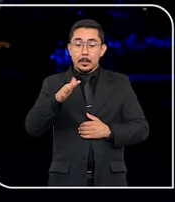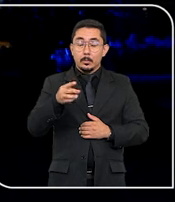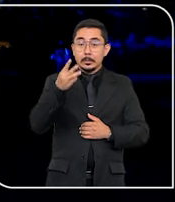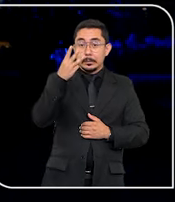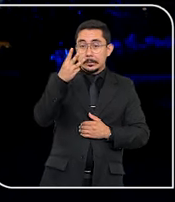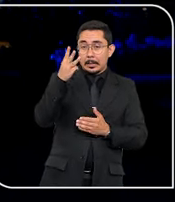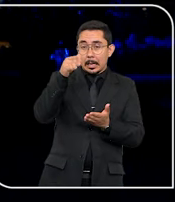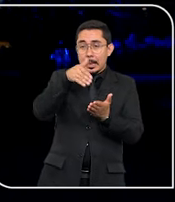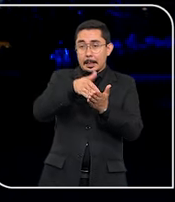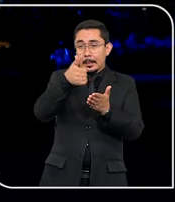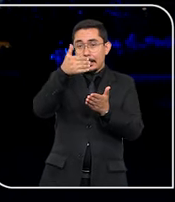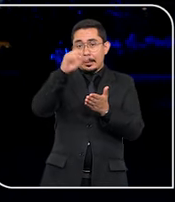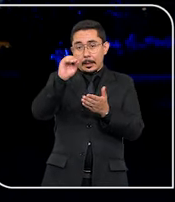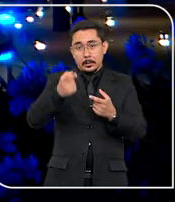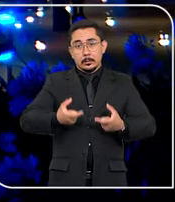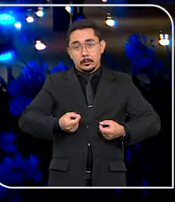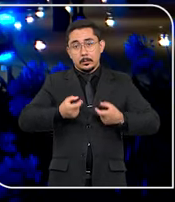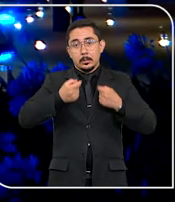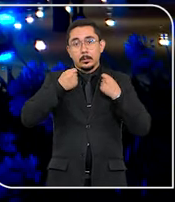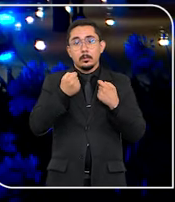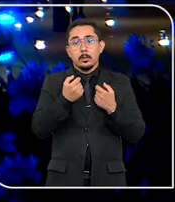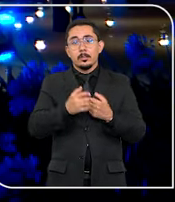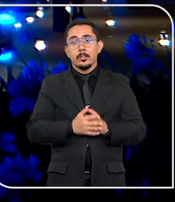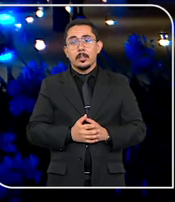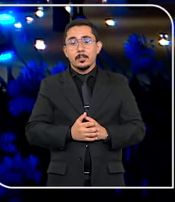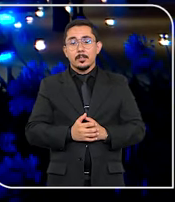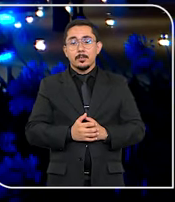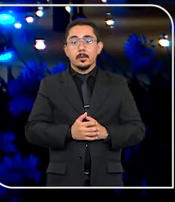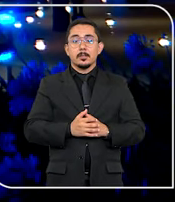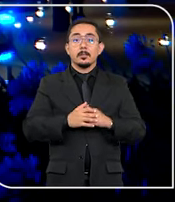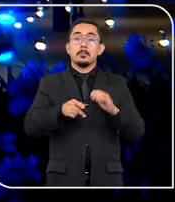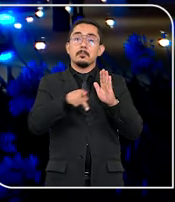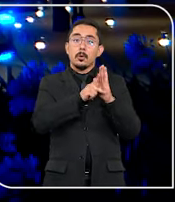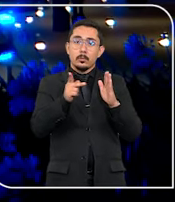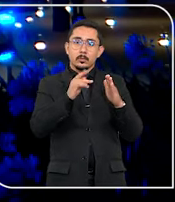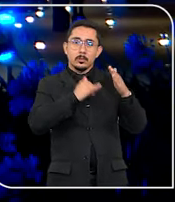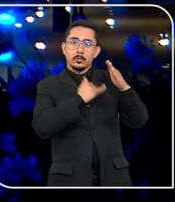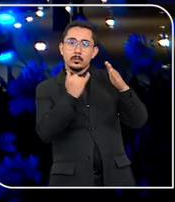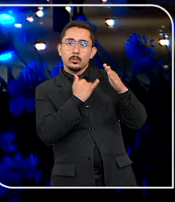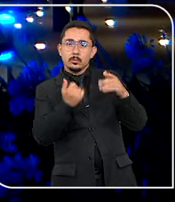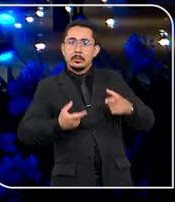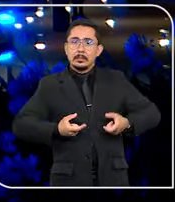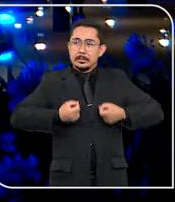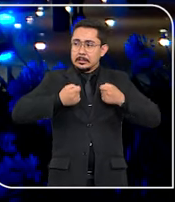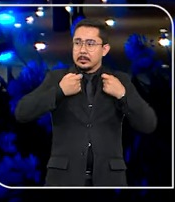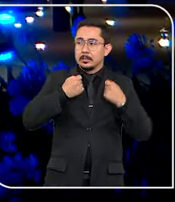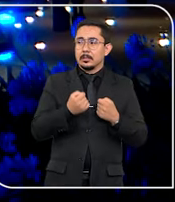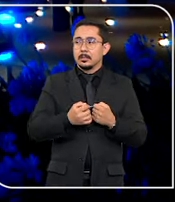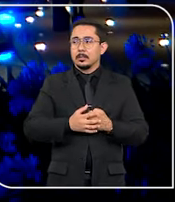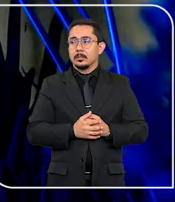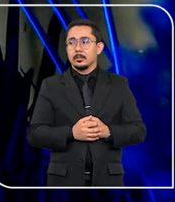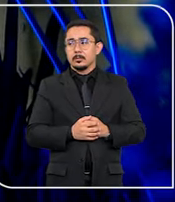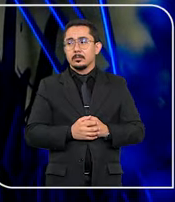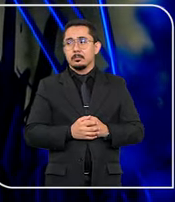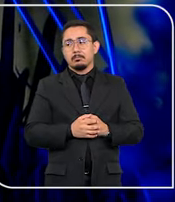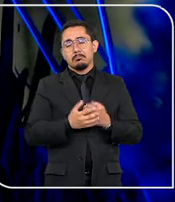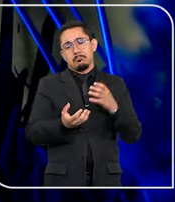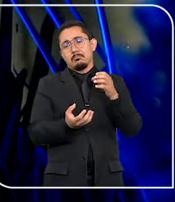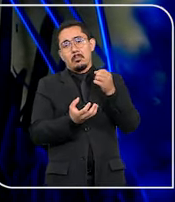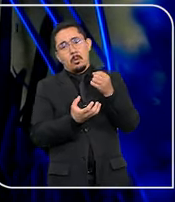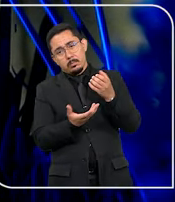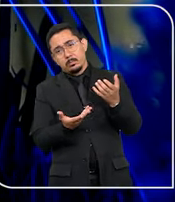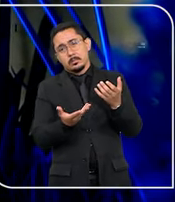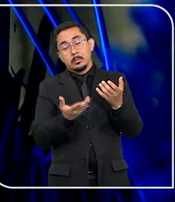3 a cada 10 casos de câncer, conforme dados do Instituto Nacional de Câncer. Entre os sintomas estão